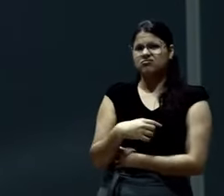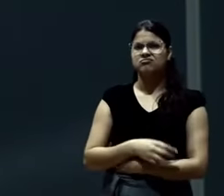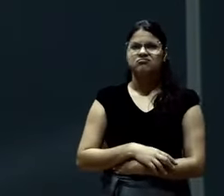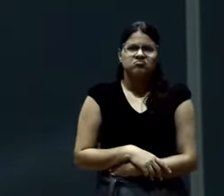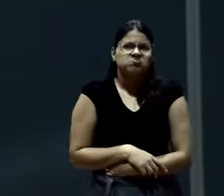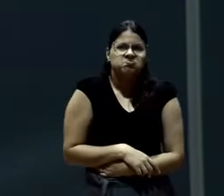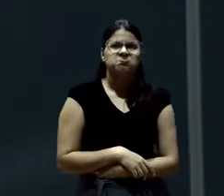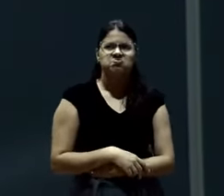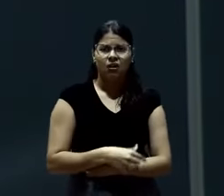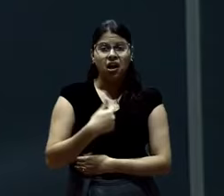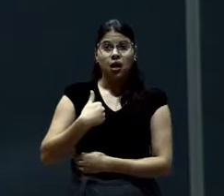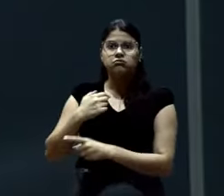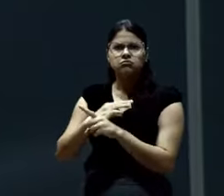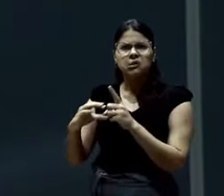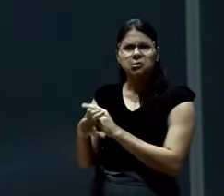Eu até venho,